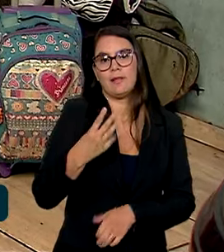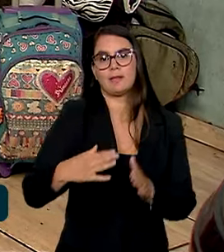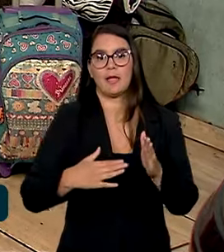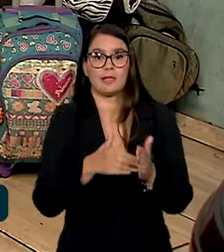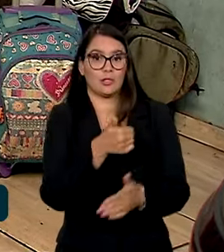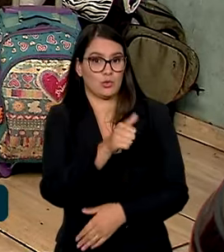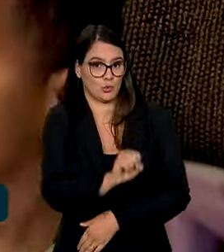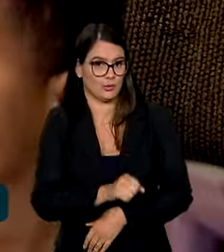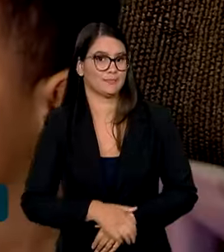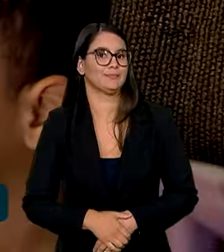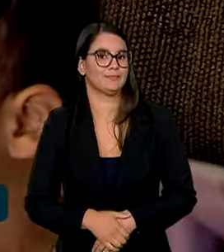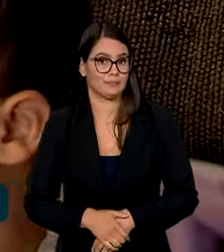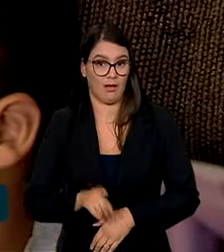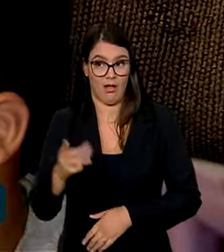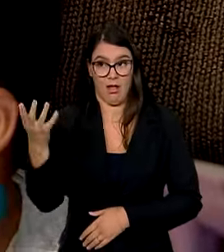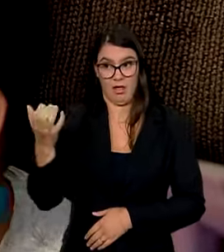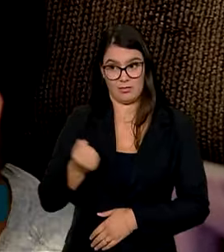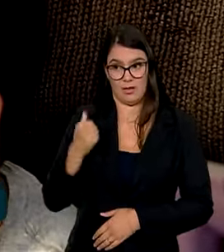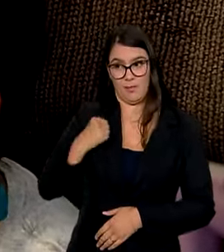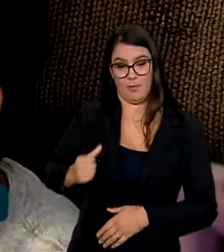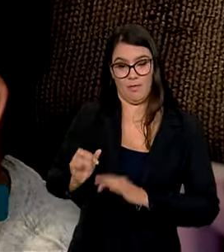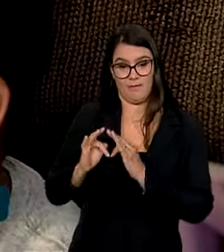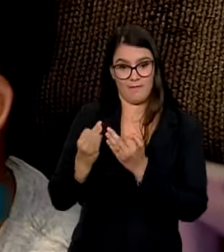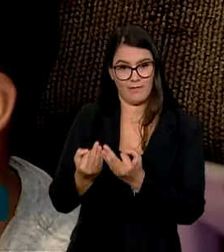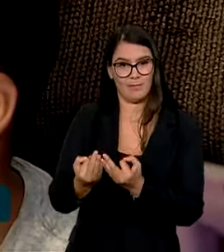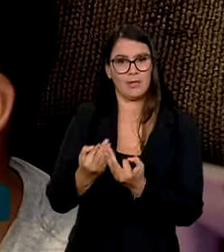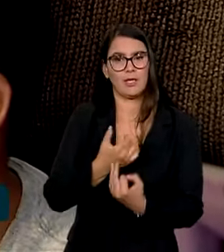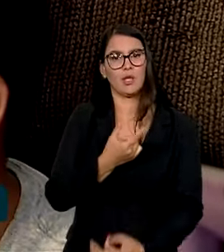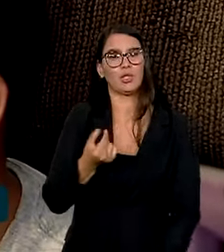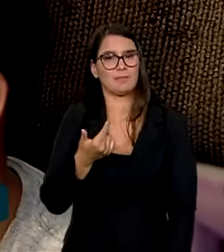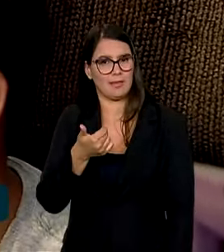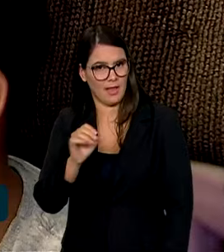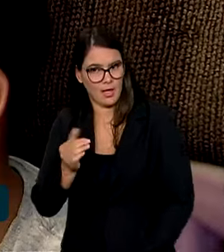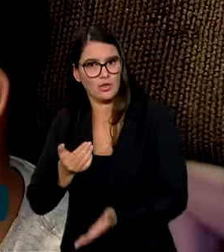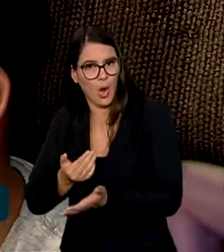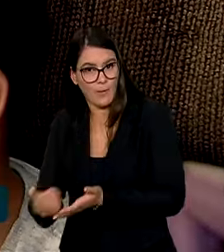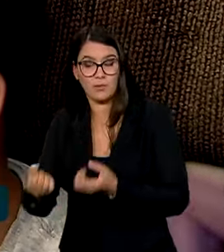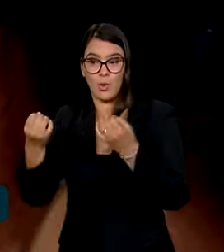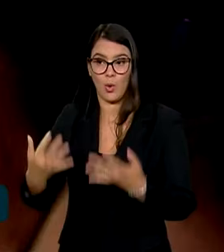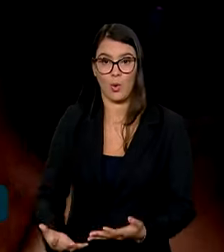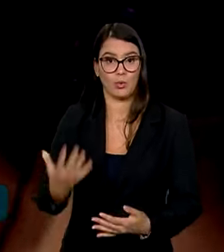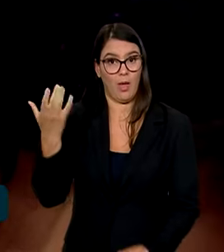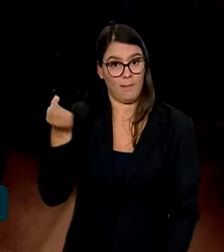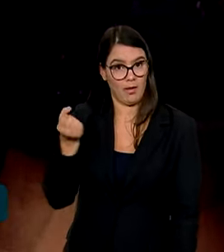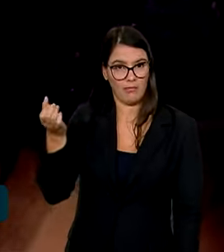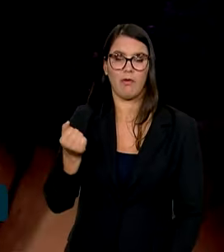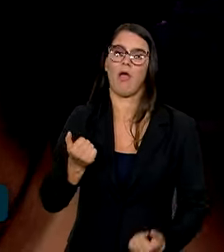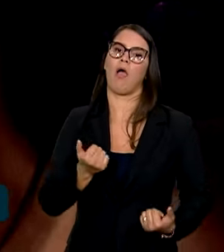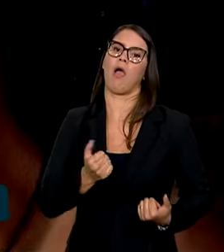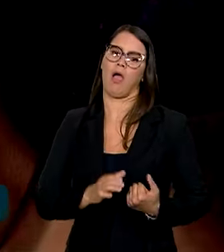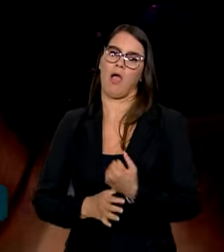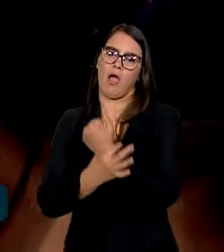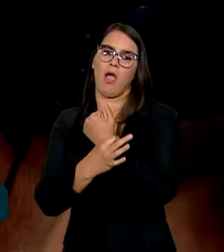e 18 anos. Ela recebe o Bolsa Família desde 2010 e conta que o benefício é o que garante